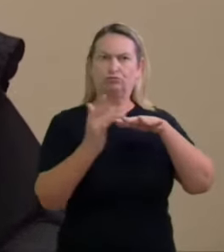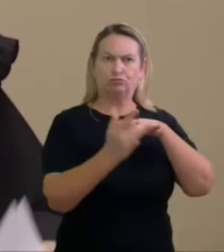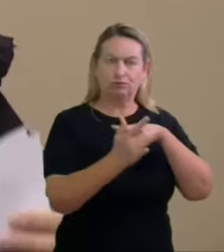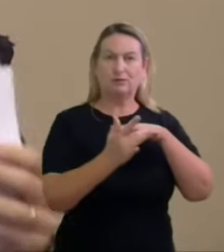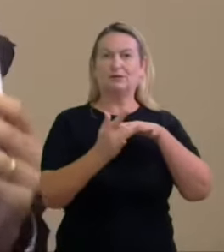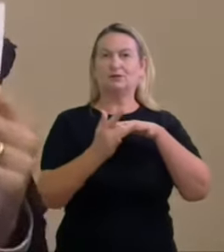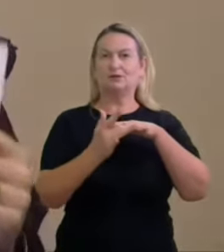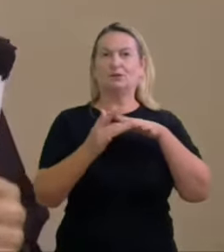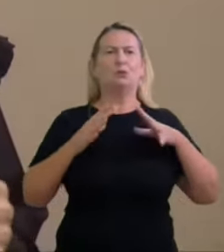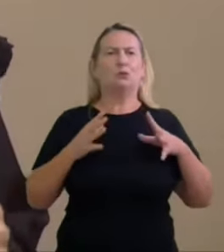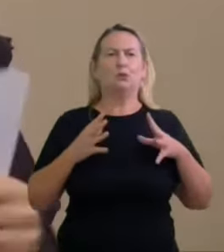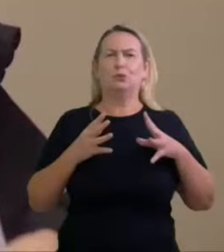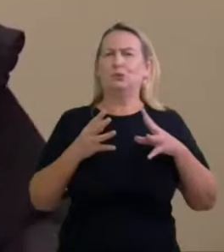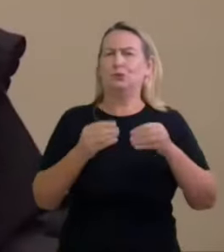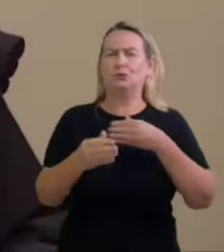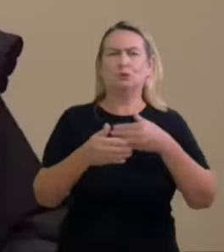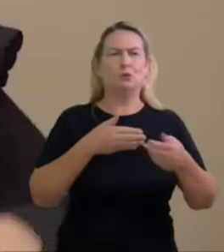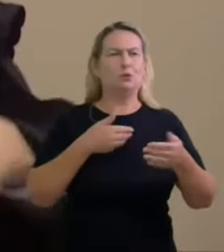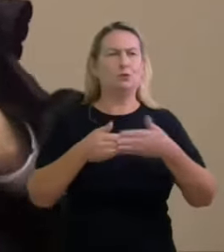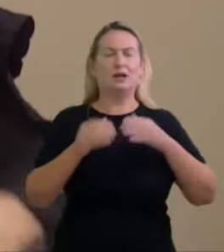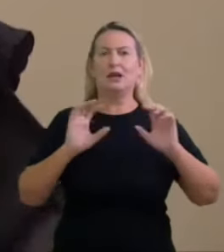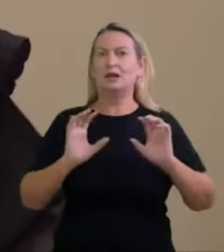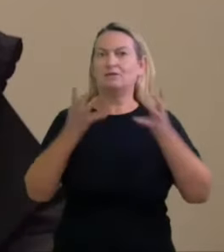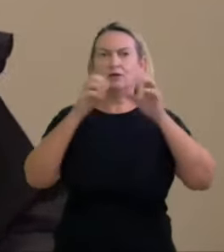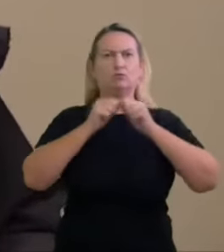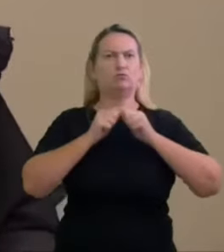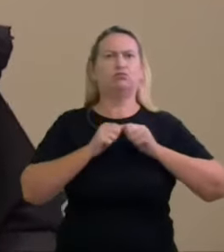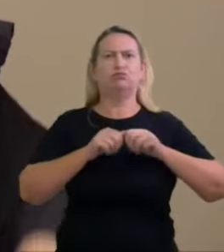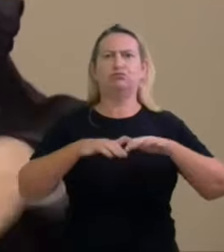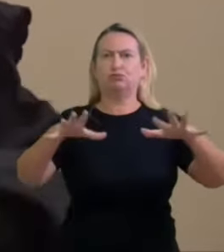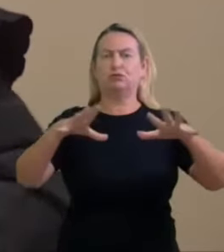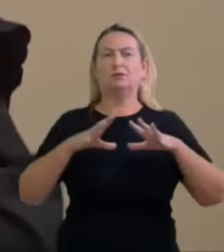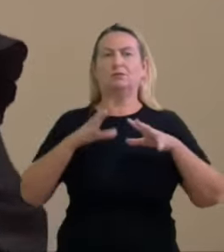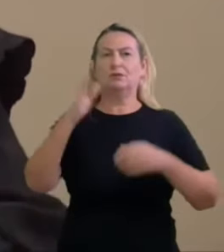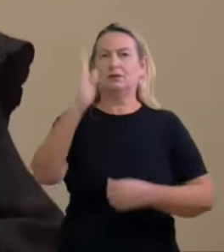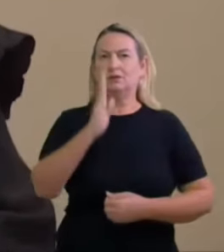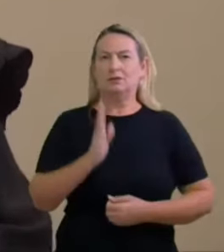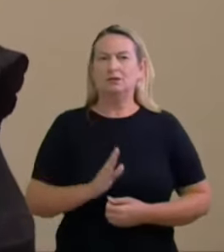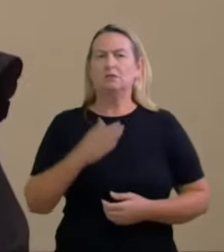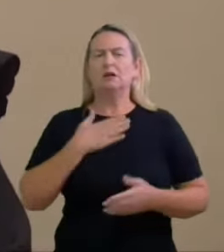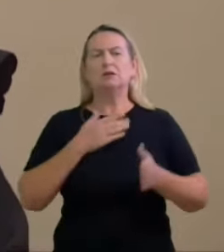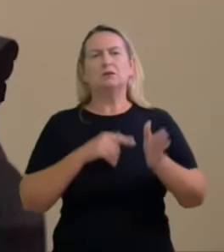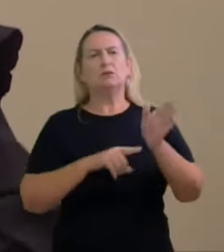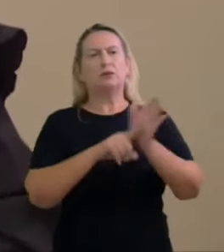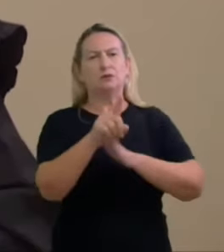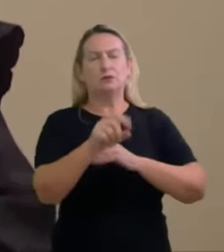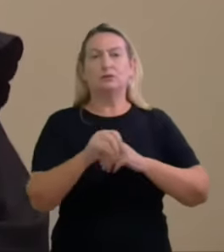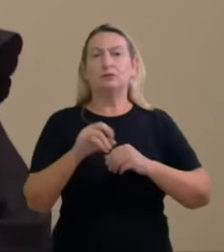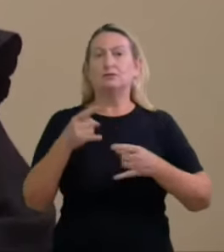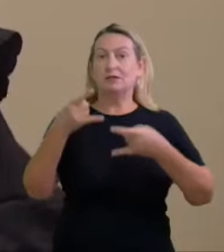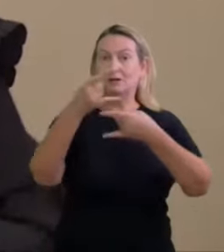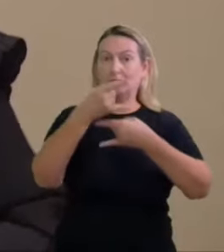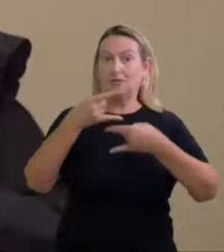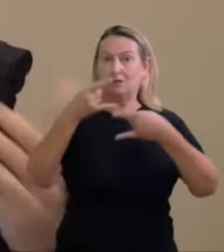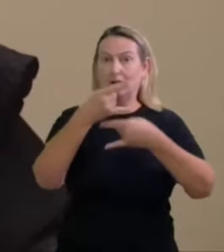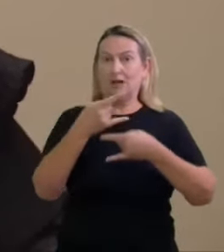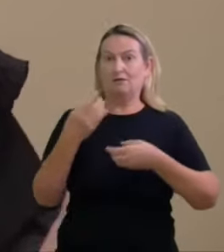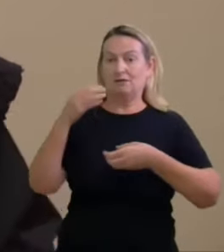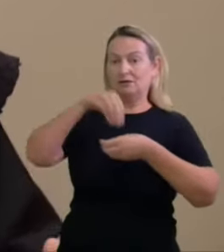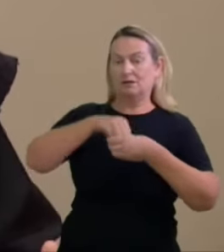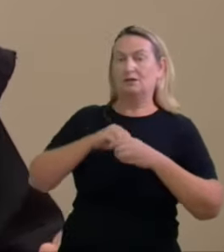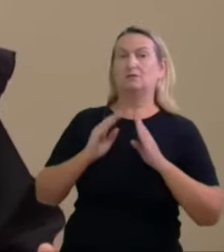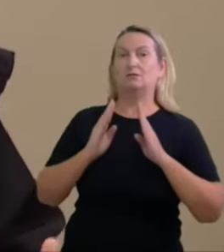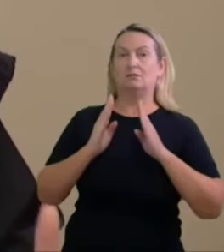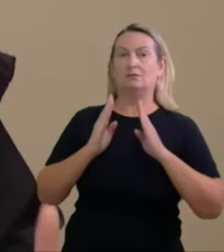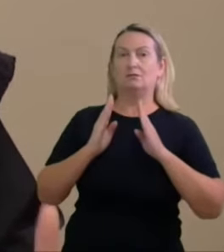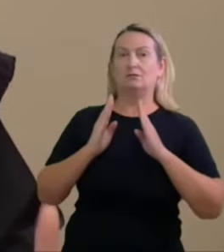todo e qualquer evento ele repercute mas eu indago se eu fizer uma live dentro da minha residência isso não repercute